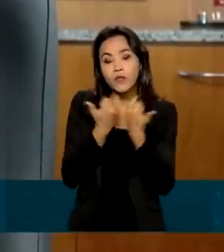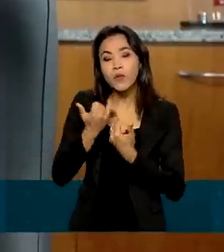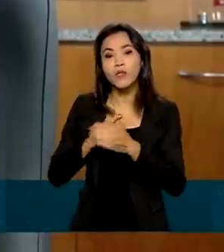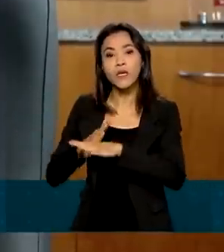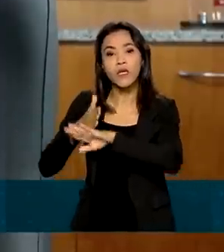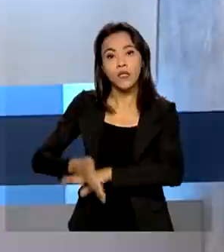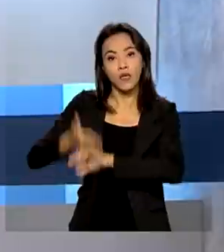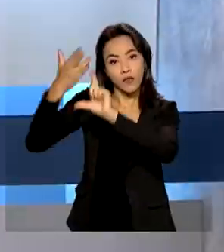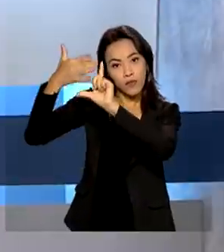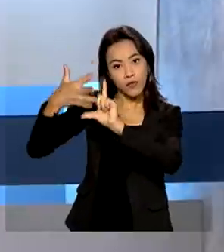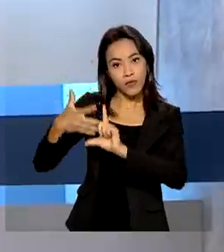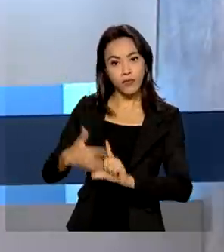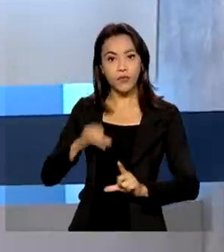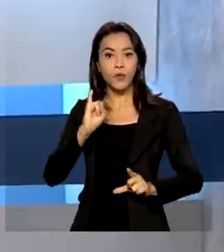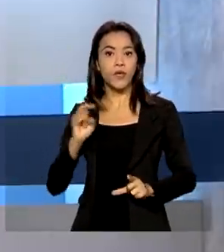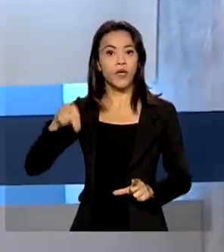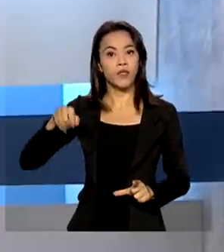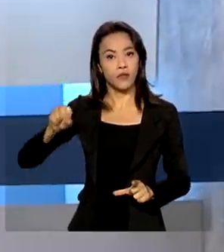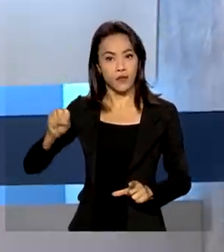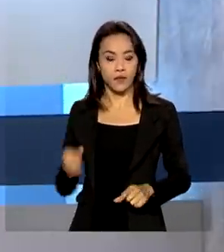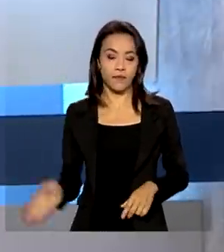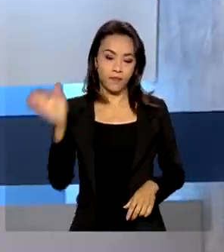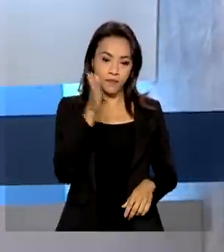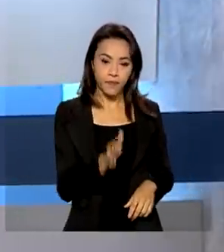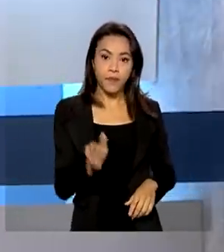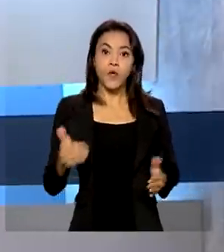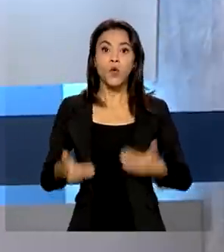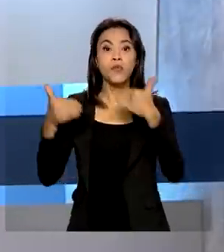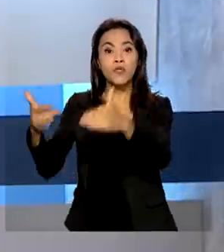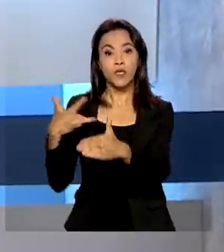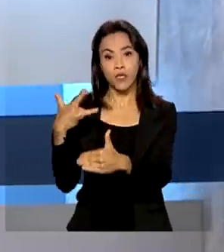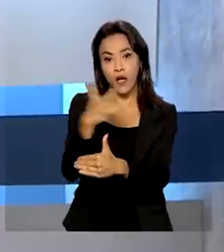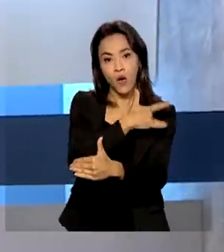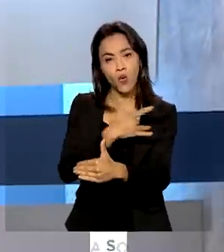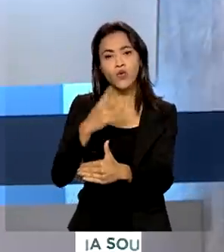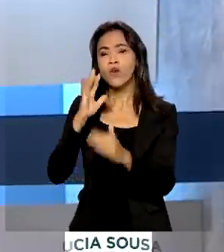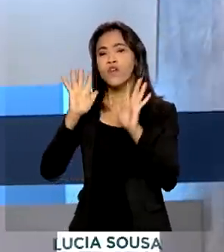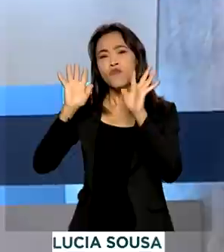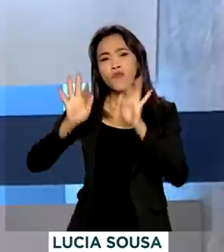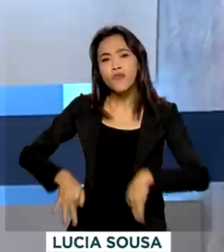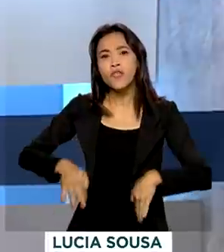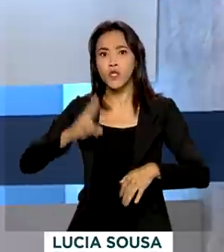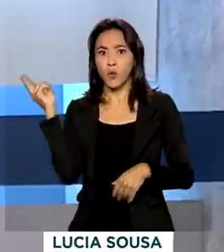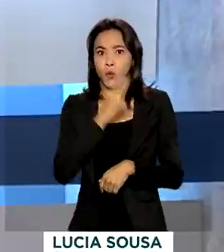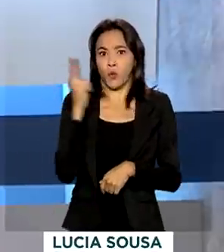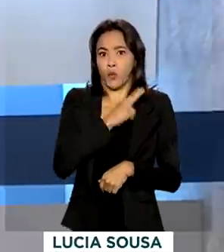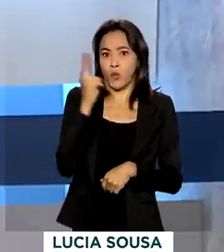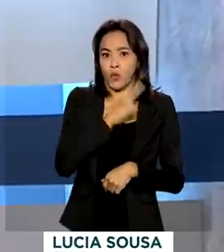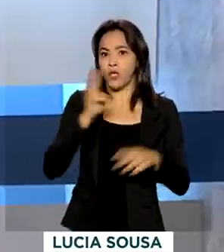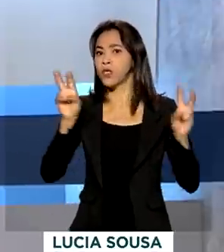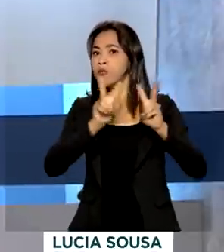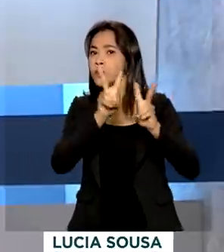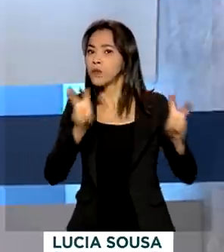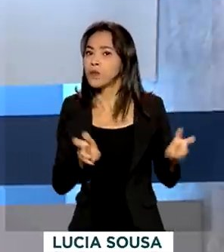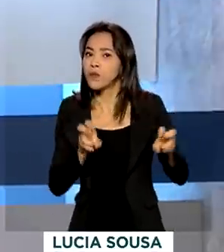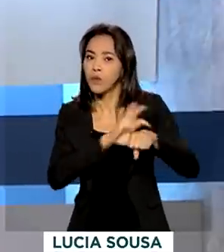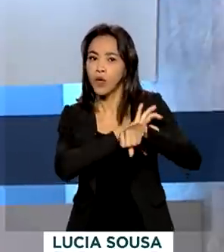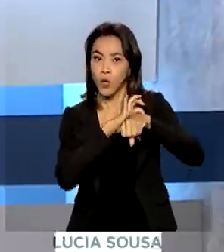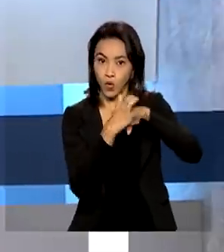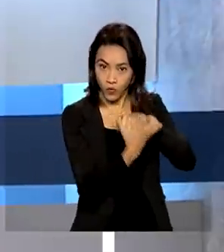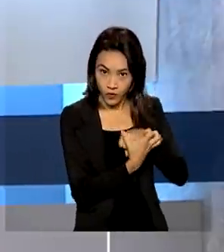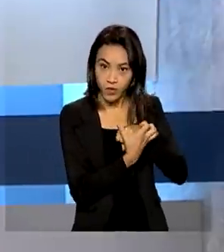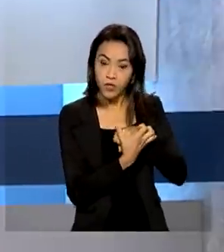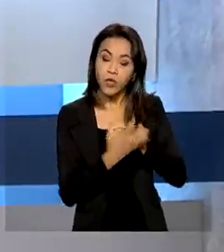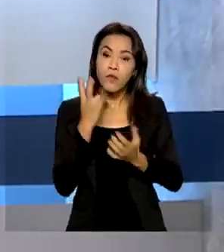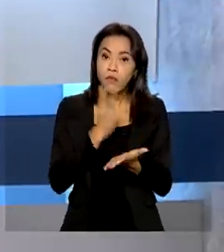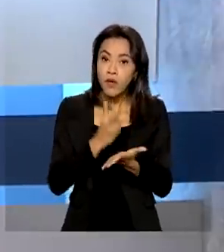INSS. O Ministério da Saúde decretou o fim da emergência em saúde pública da Covid-19. Mesmo com a